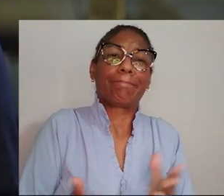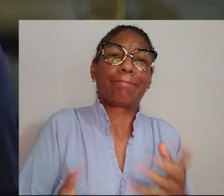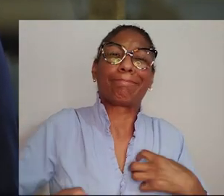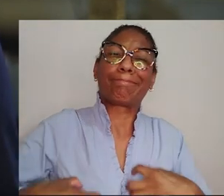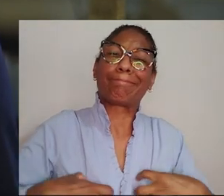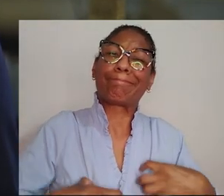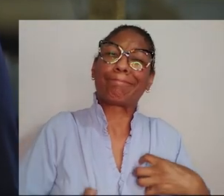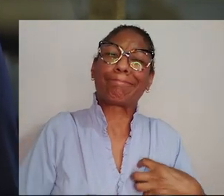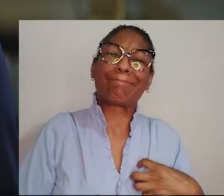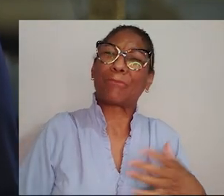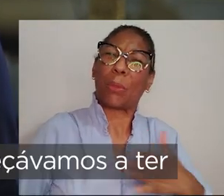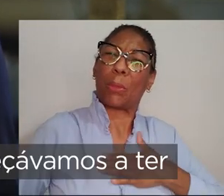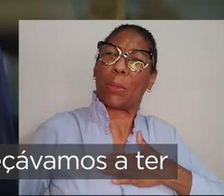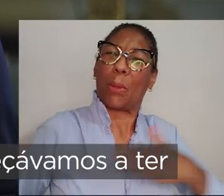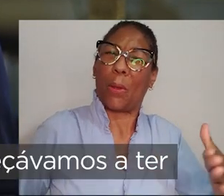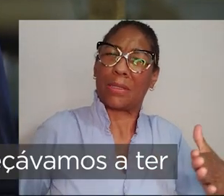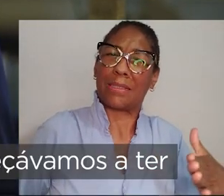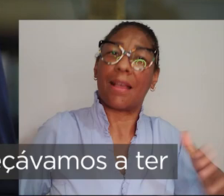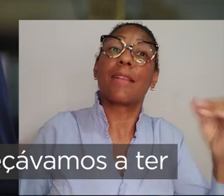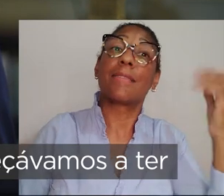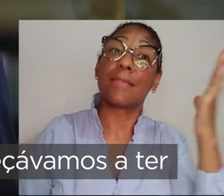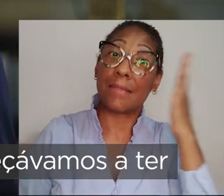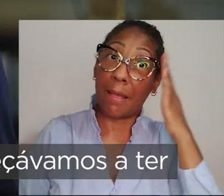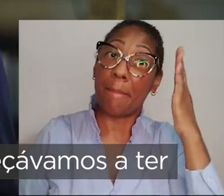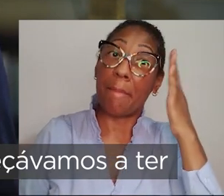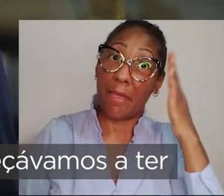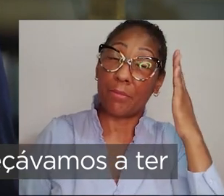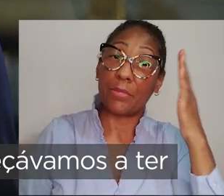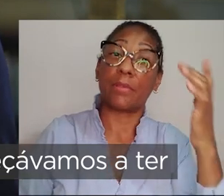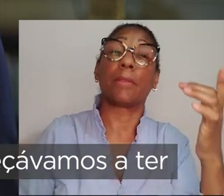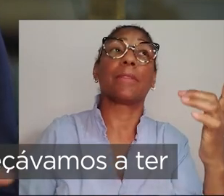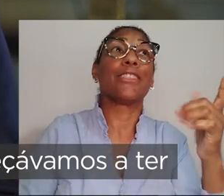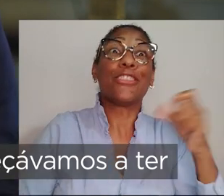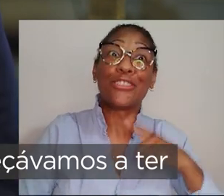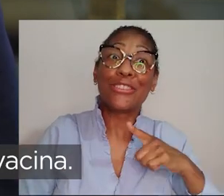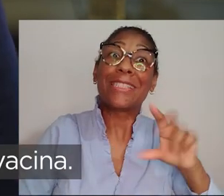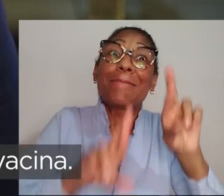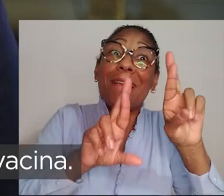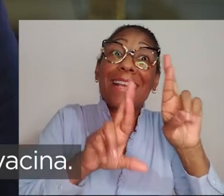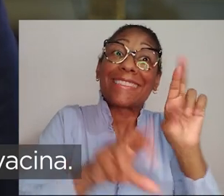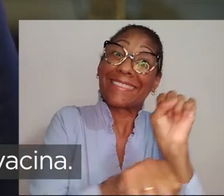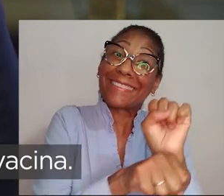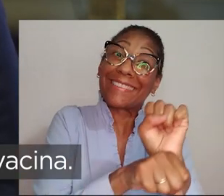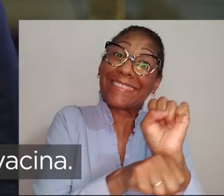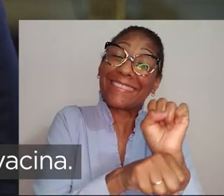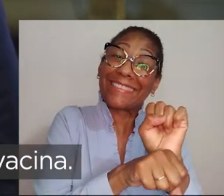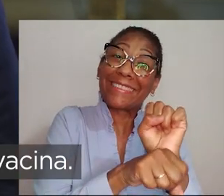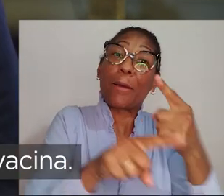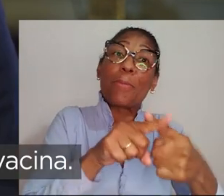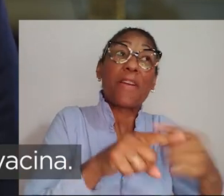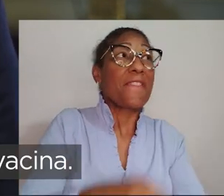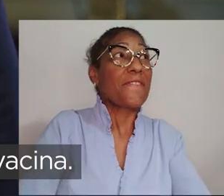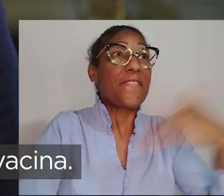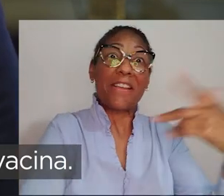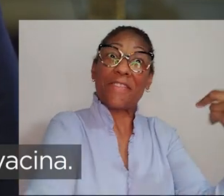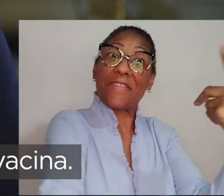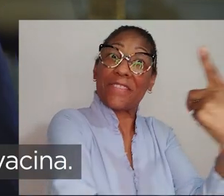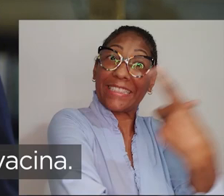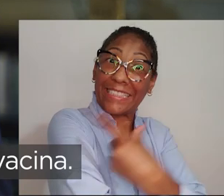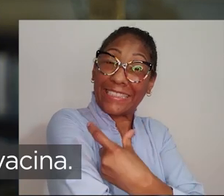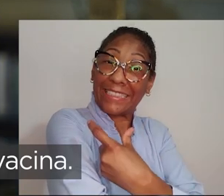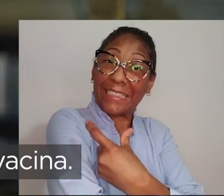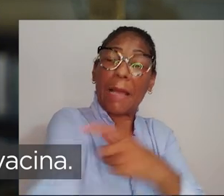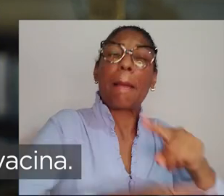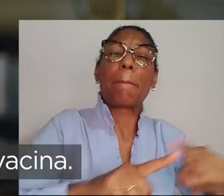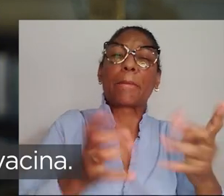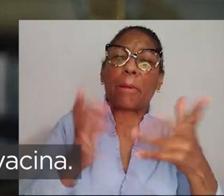mais antipáticas. E a gente sabe, justamente, no momento em que começávamos a ter maiores esperanças com as possibilidades da